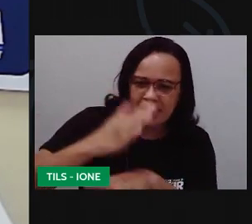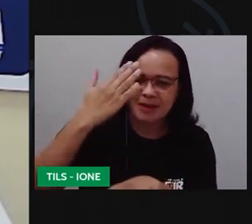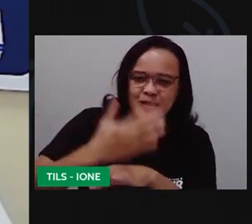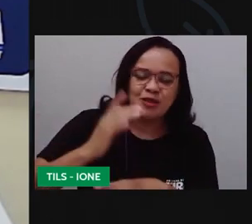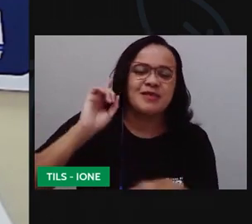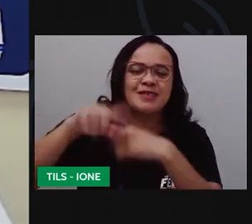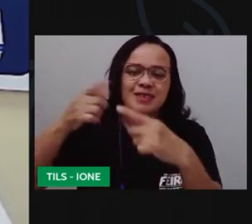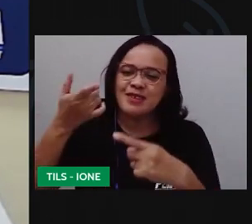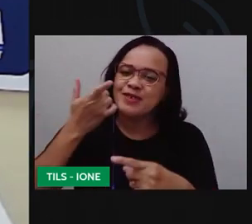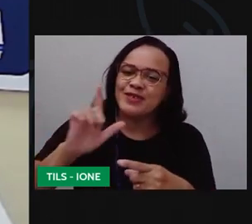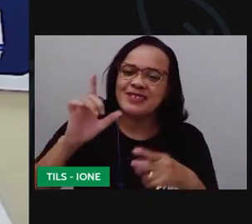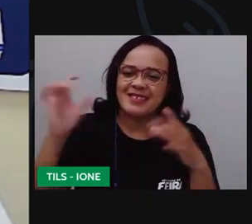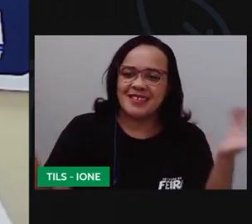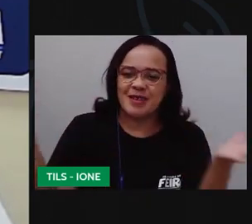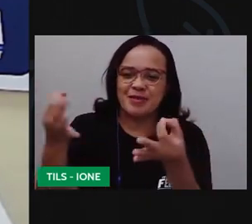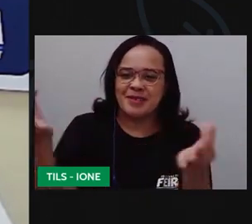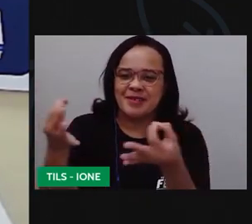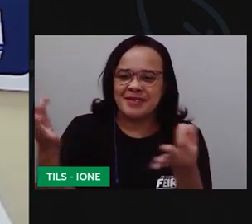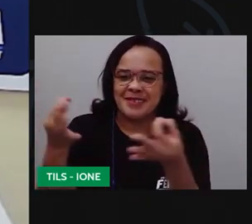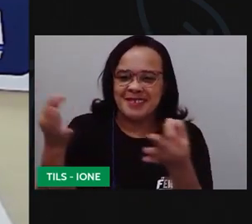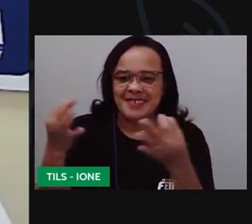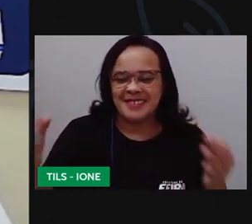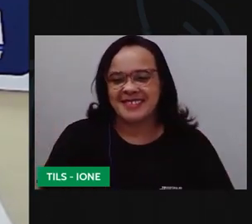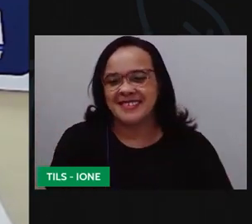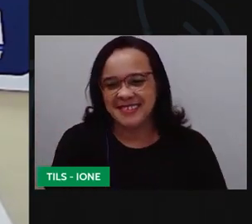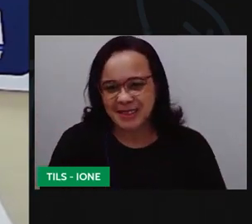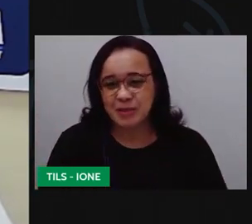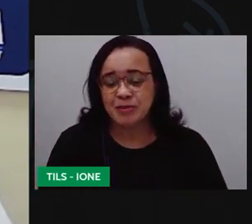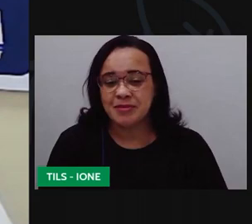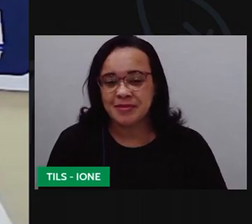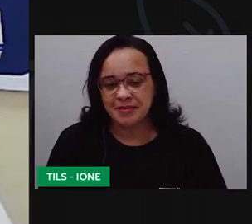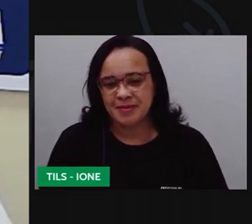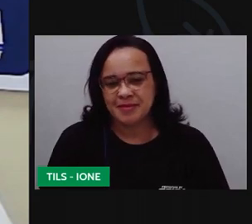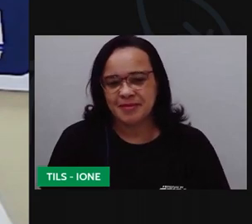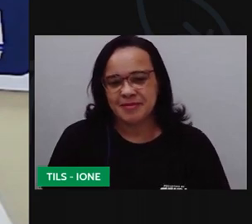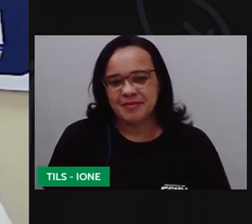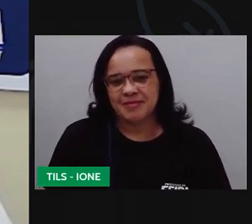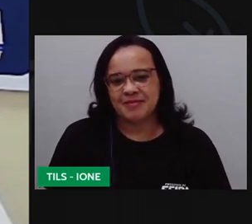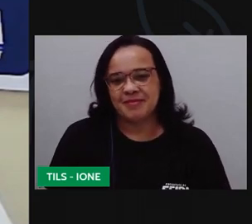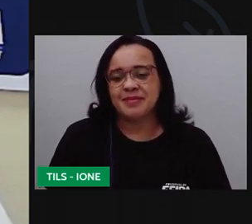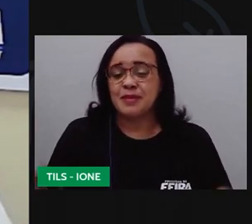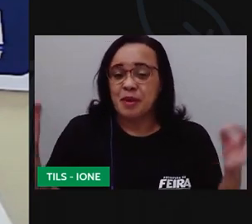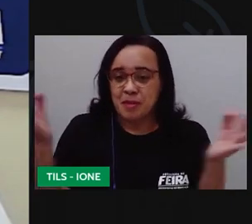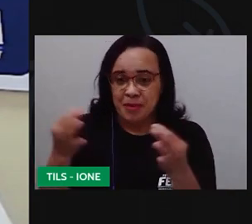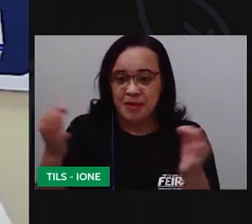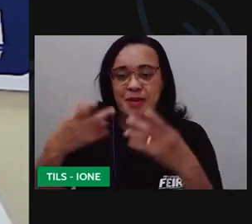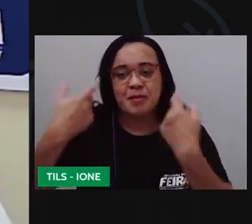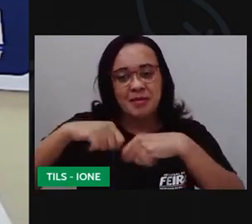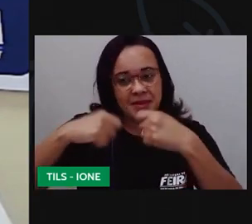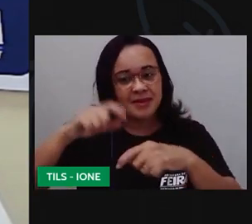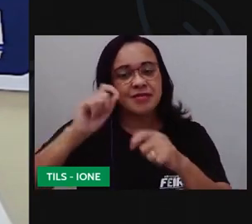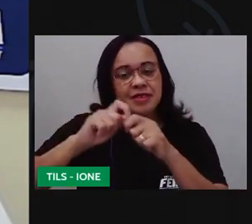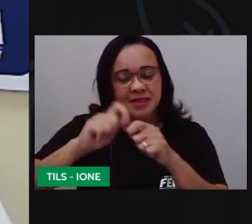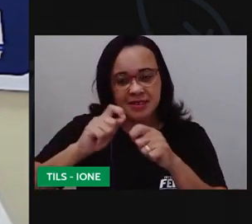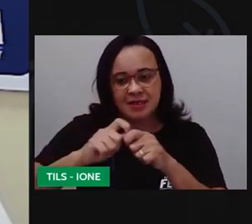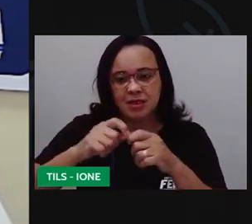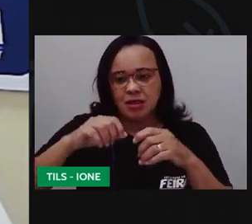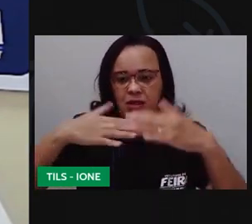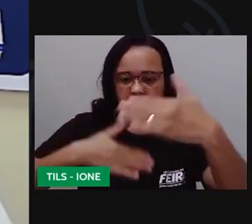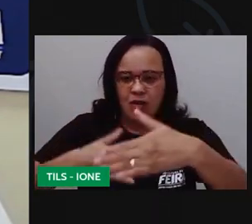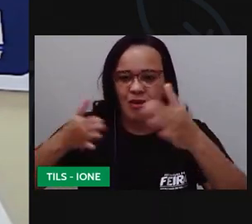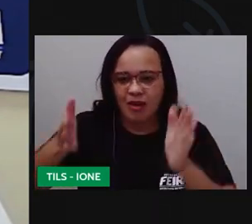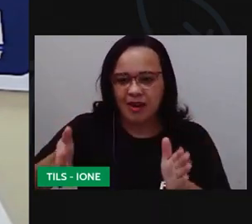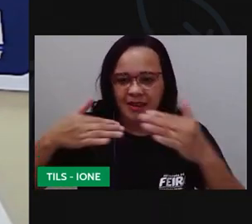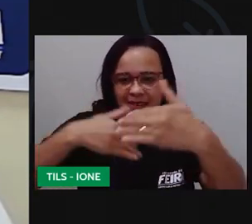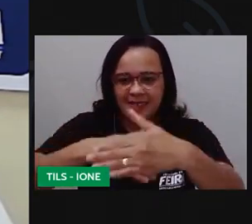sair perfeitinha se bem que pra ser perfeito o baixo a gente vai fazer aí eu tenho a minha caixa forrada olha que a da